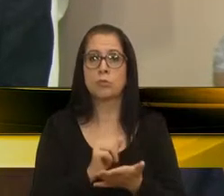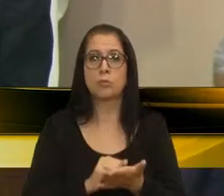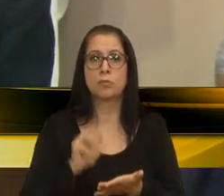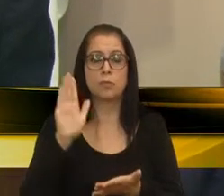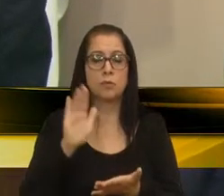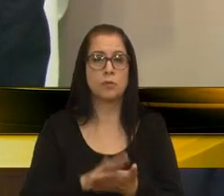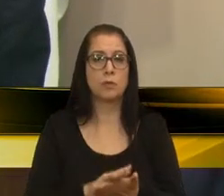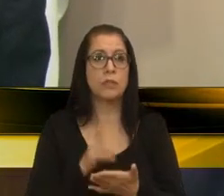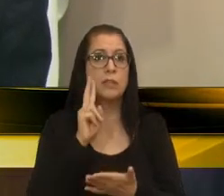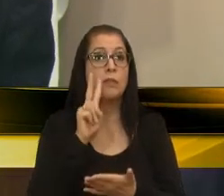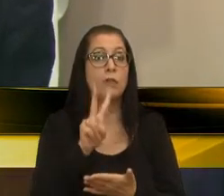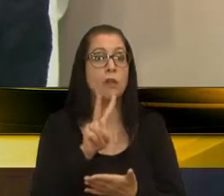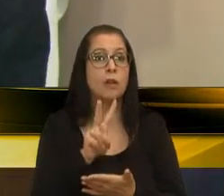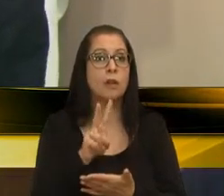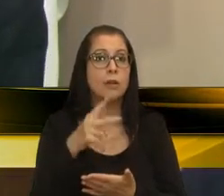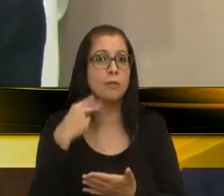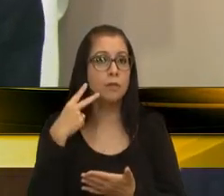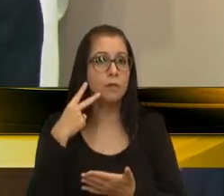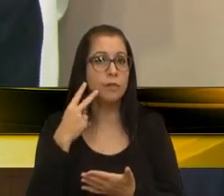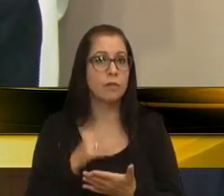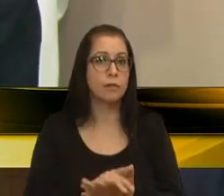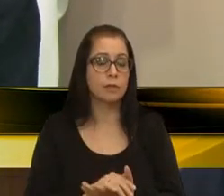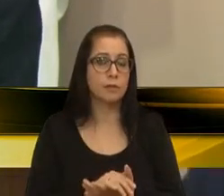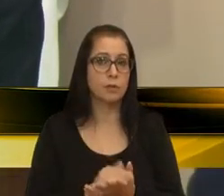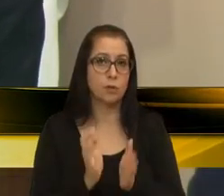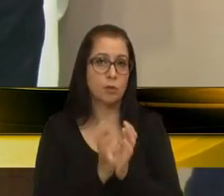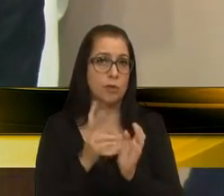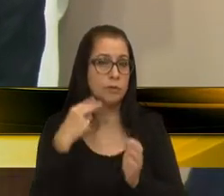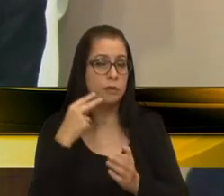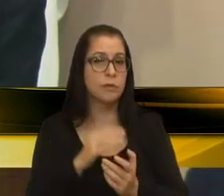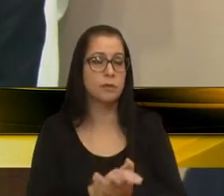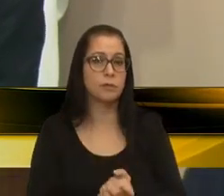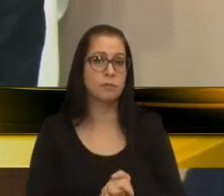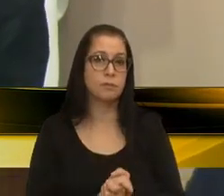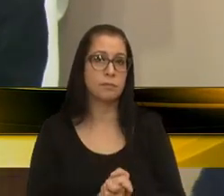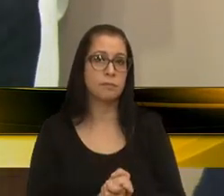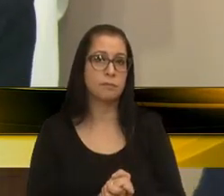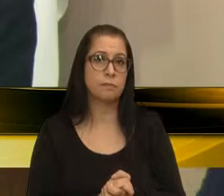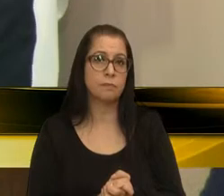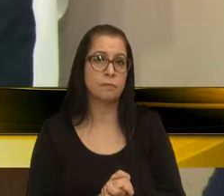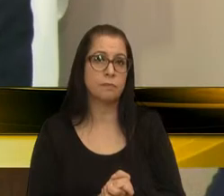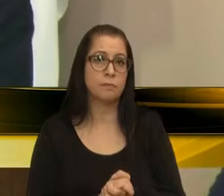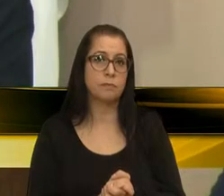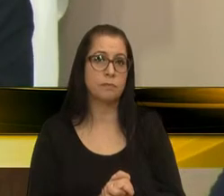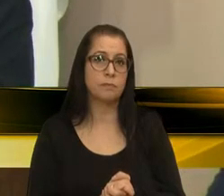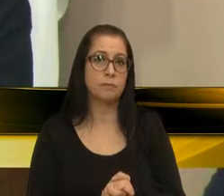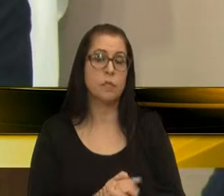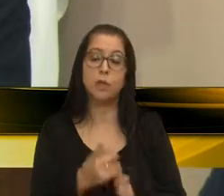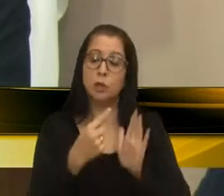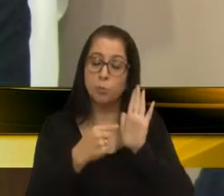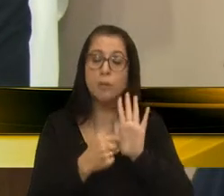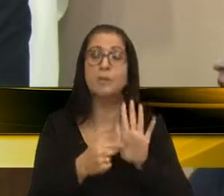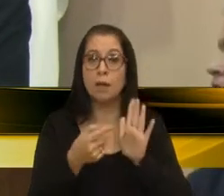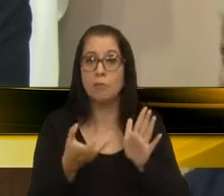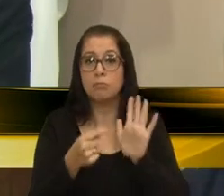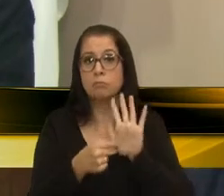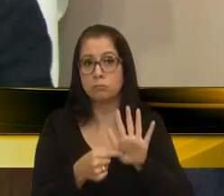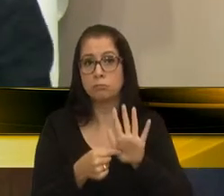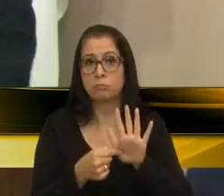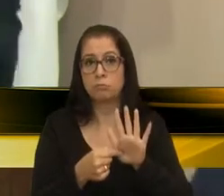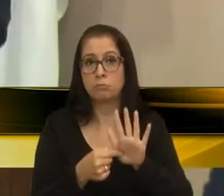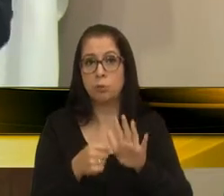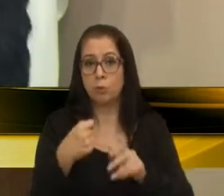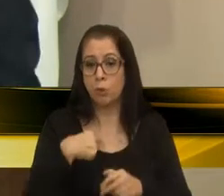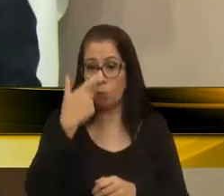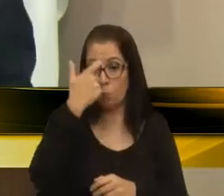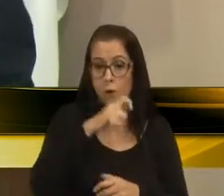vereador, de ver, vereador, vereadores, colegas vereadores, de, de, de, mostrar, que eu quero mostrar aqui, o que